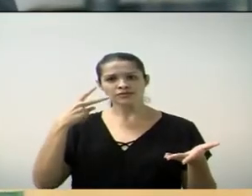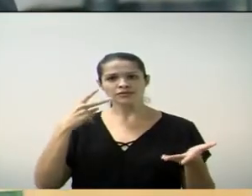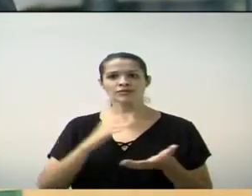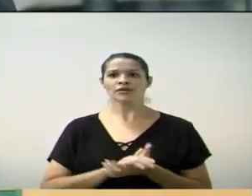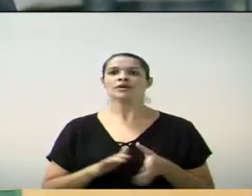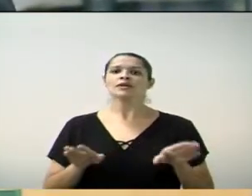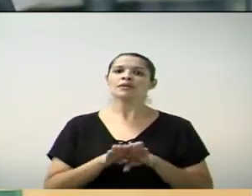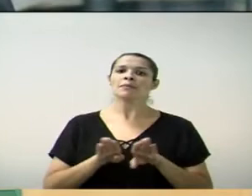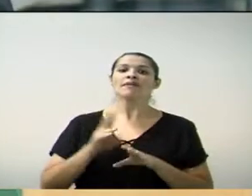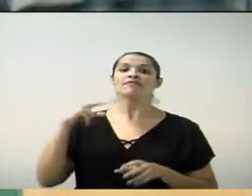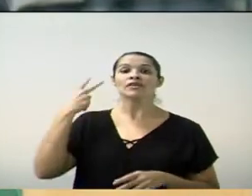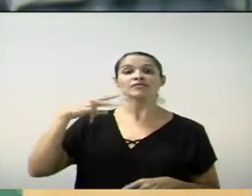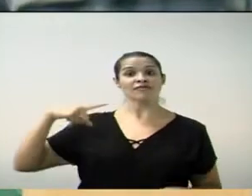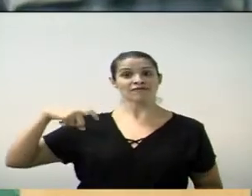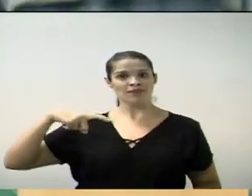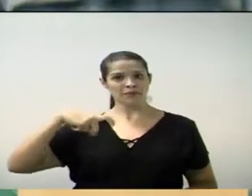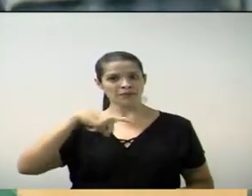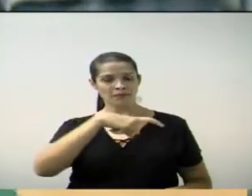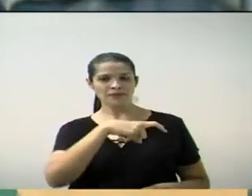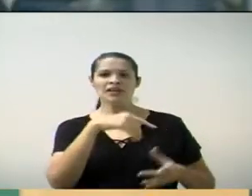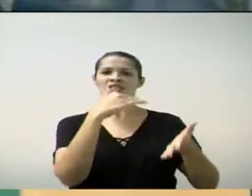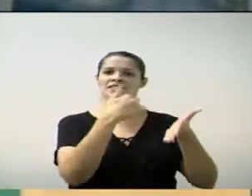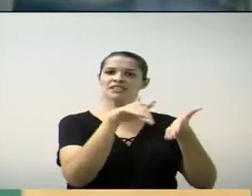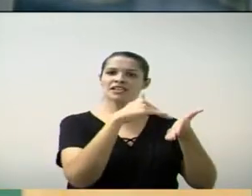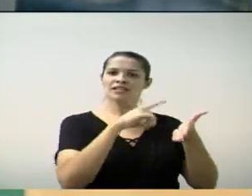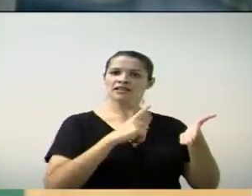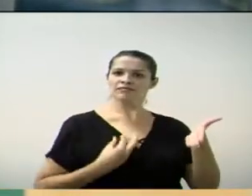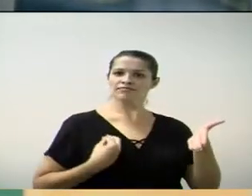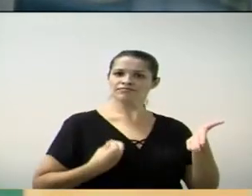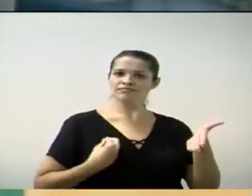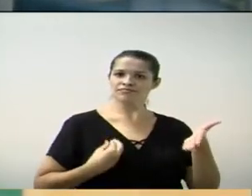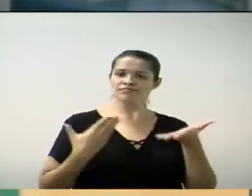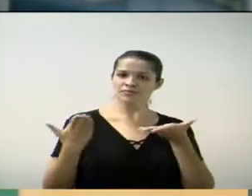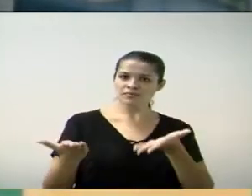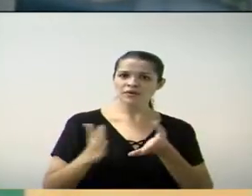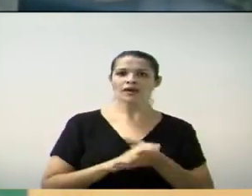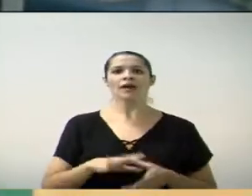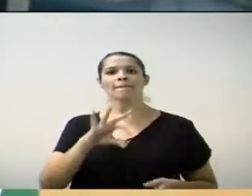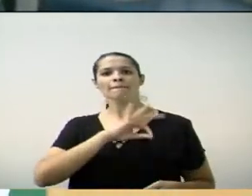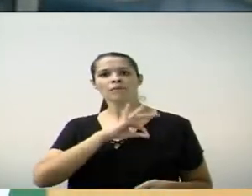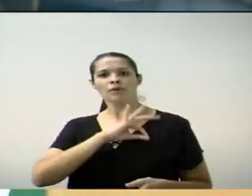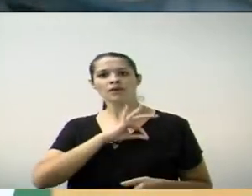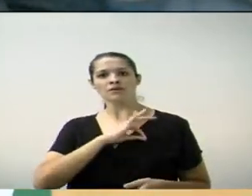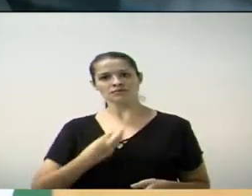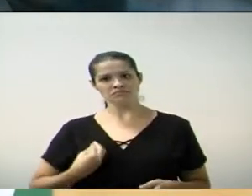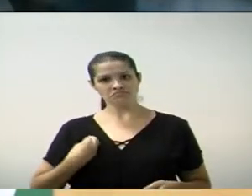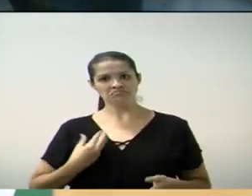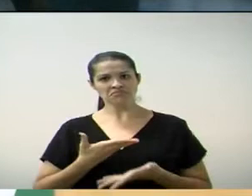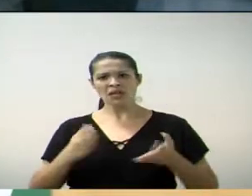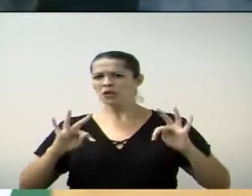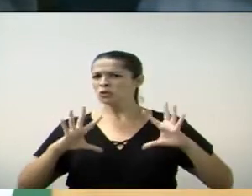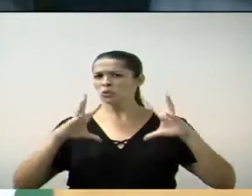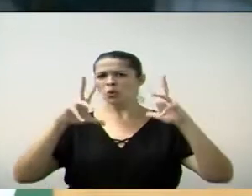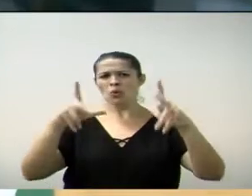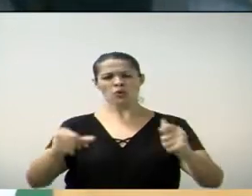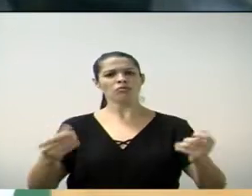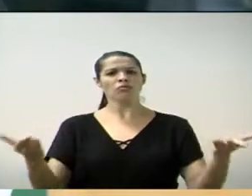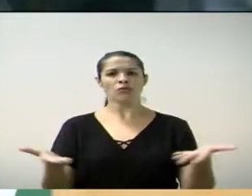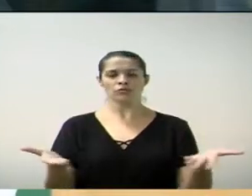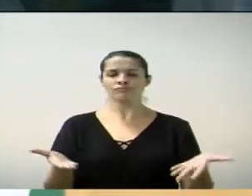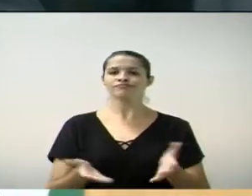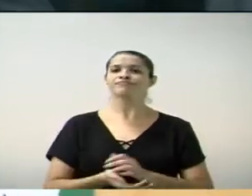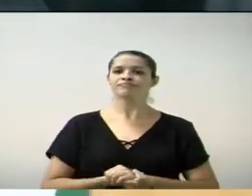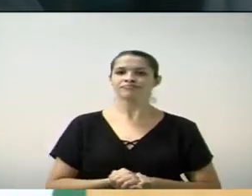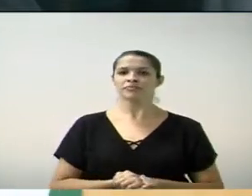companheira Fábia, secretários presentes, a Guarda Municipal, todas as autoridades. E